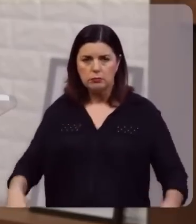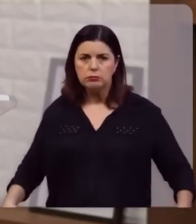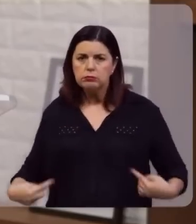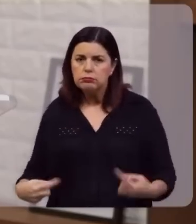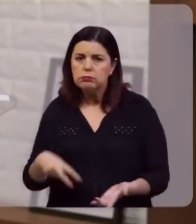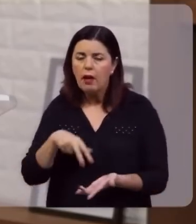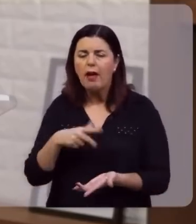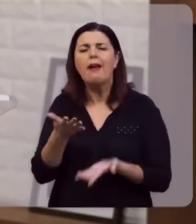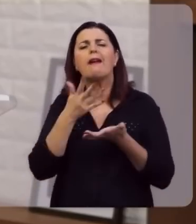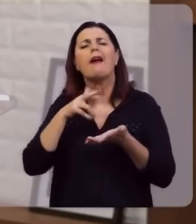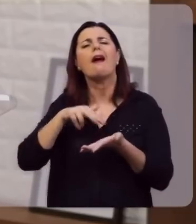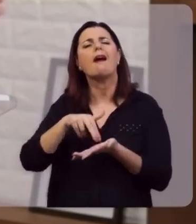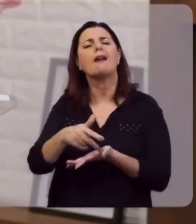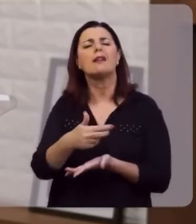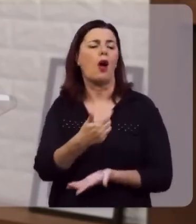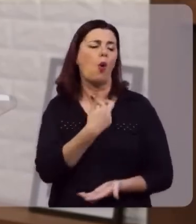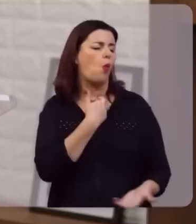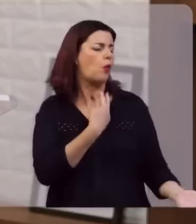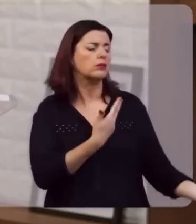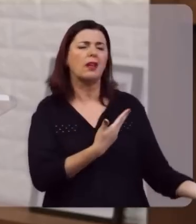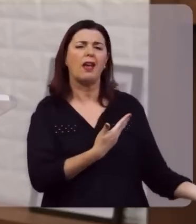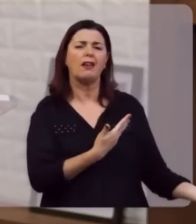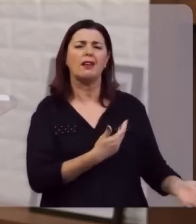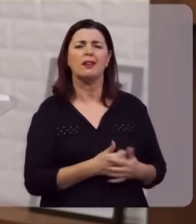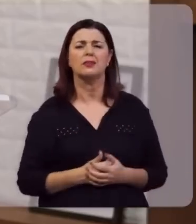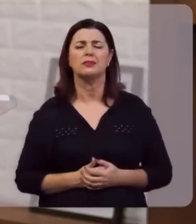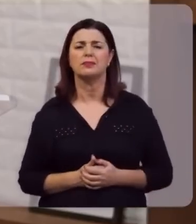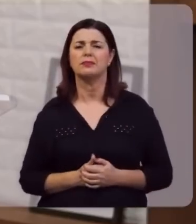é andar, e é tudo que ele não consegue fazer,